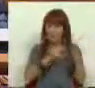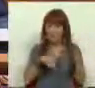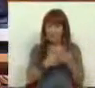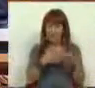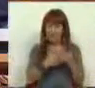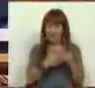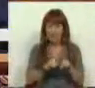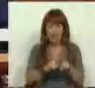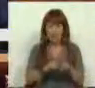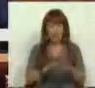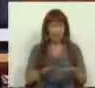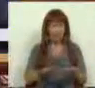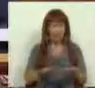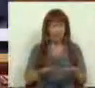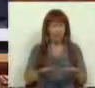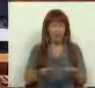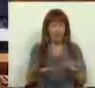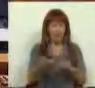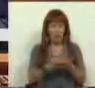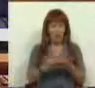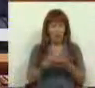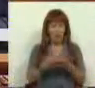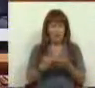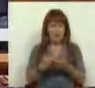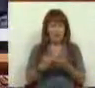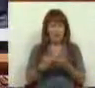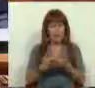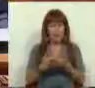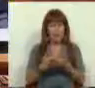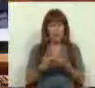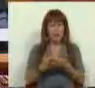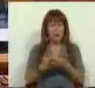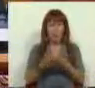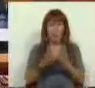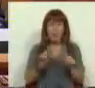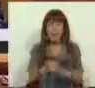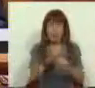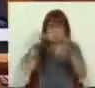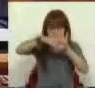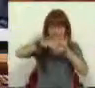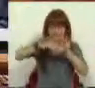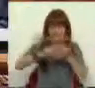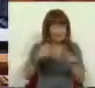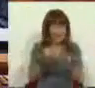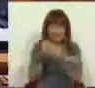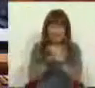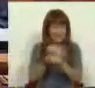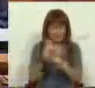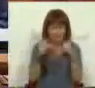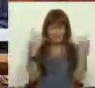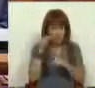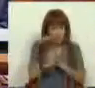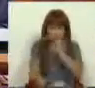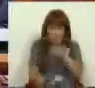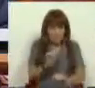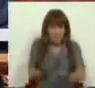que provocou a paralisia da economia e tende a implodir toda a dinâmica dos serviços